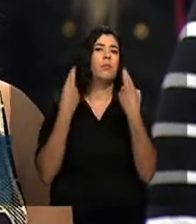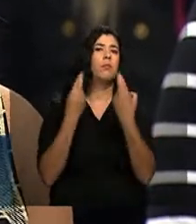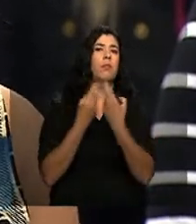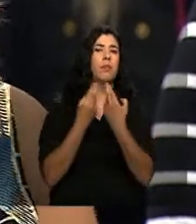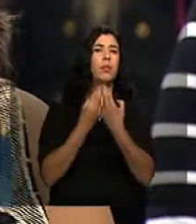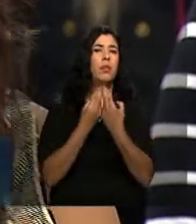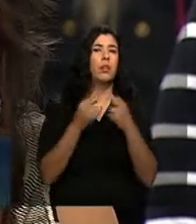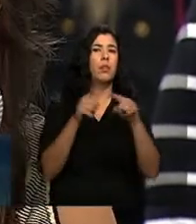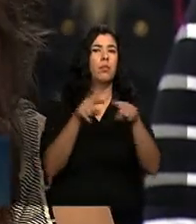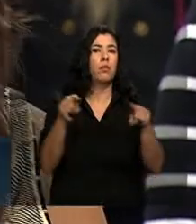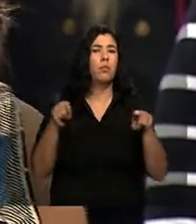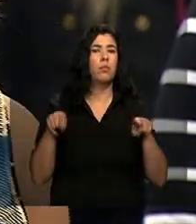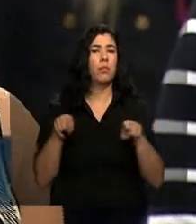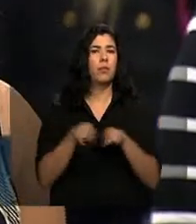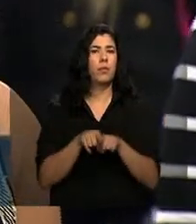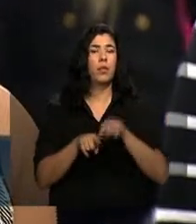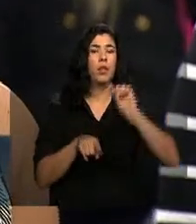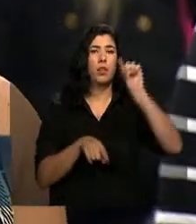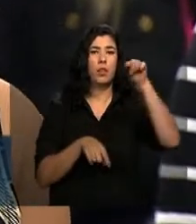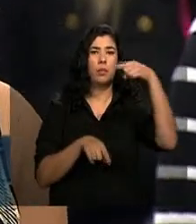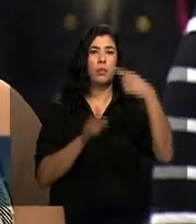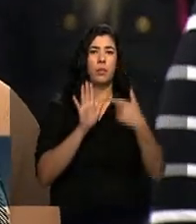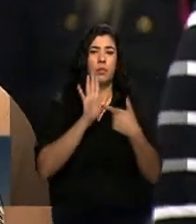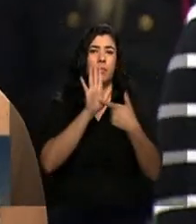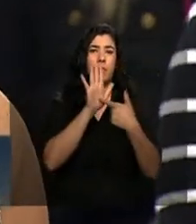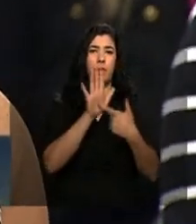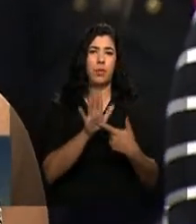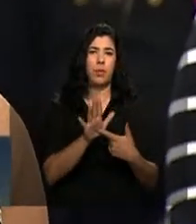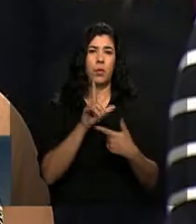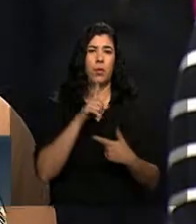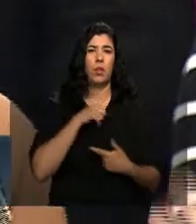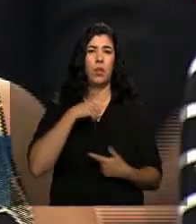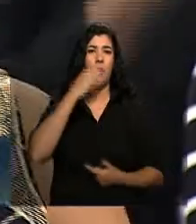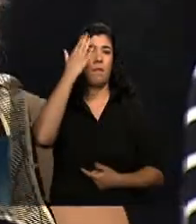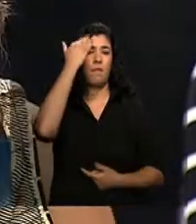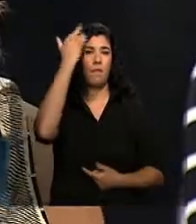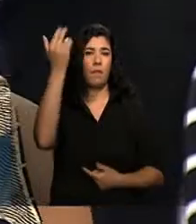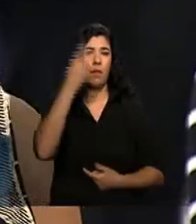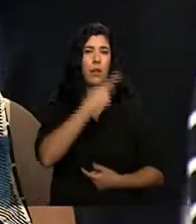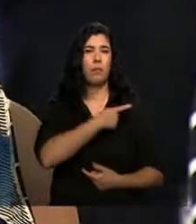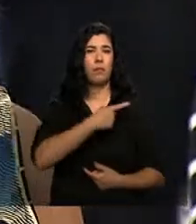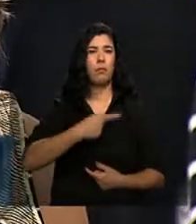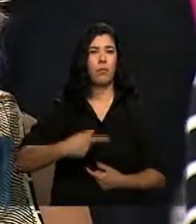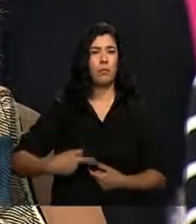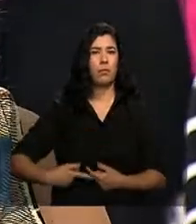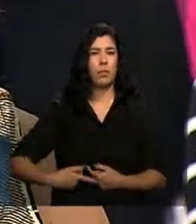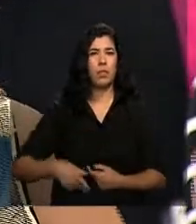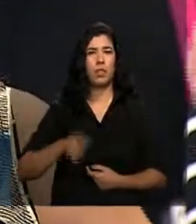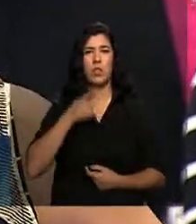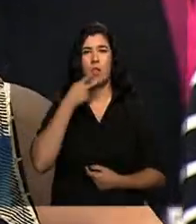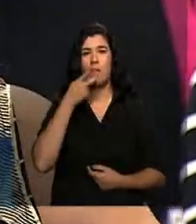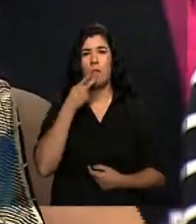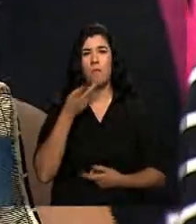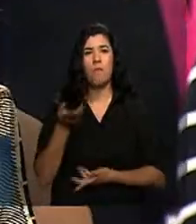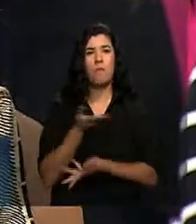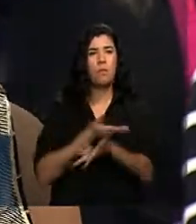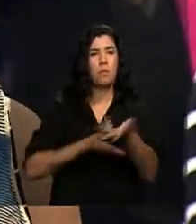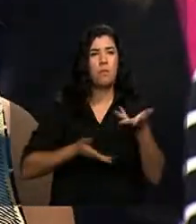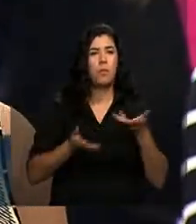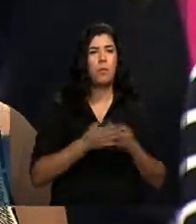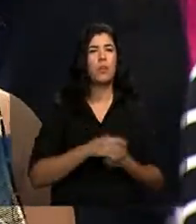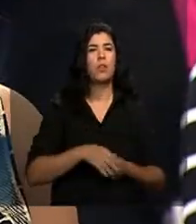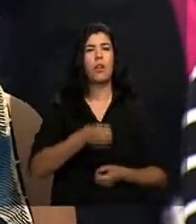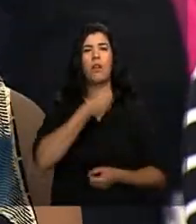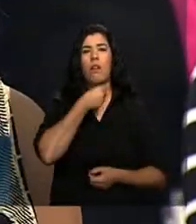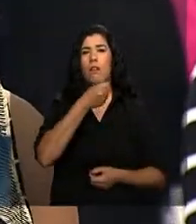tal. Depois que saiu uma pesquisa mostrando uma queda da popularidade dela, ela agora está mais falante, fala mais com a gente, dá entrevistas quase